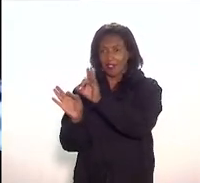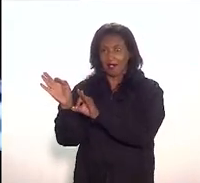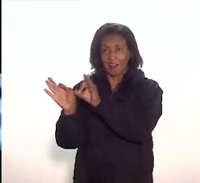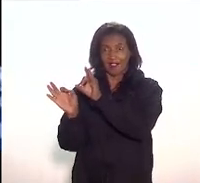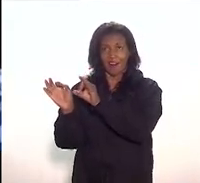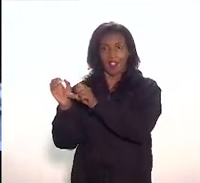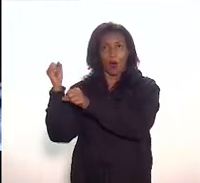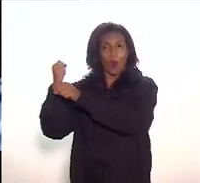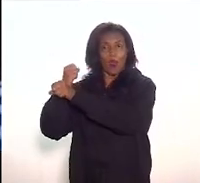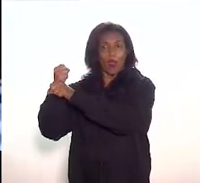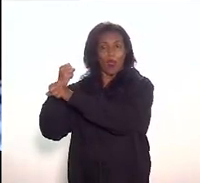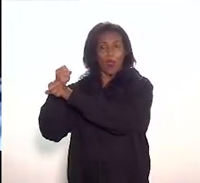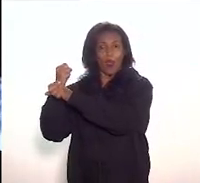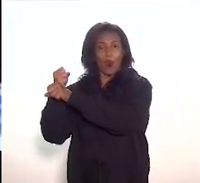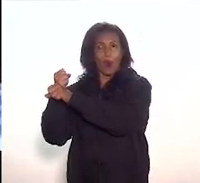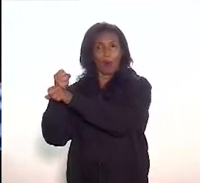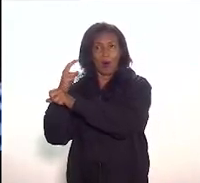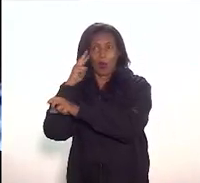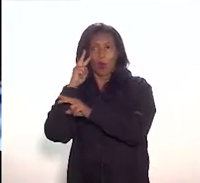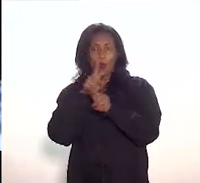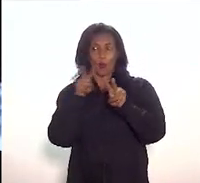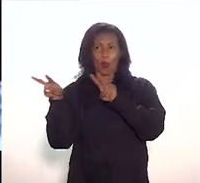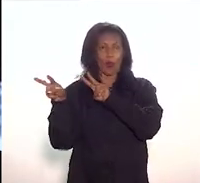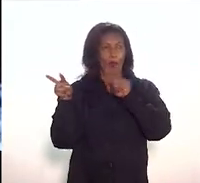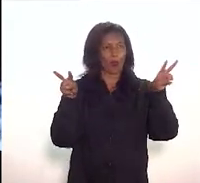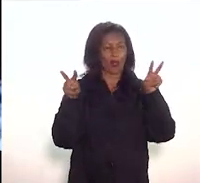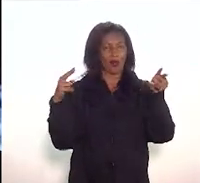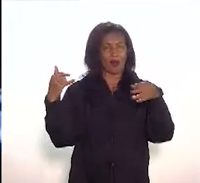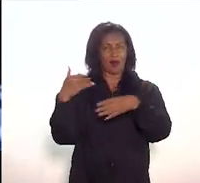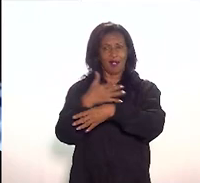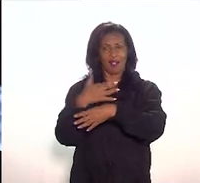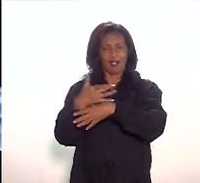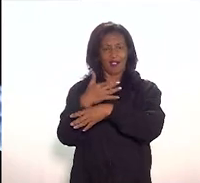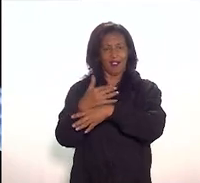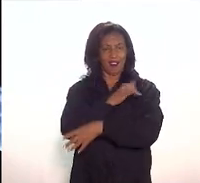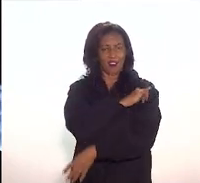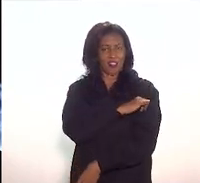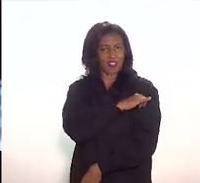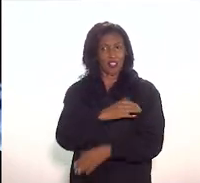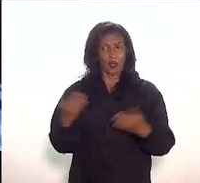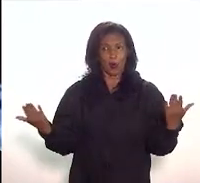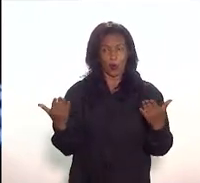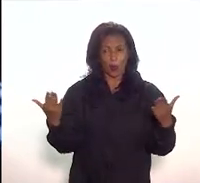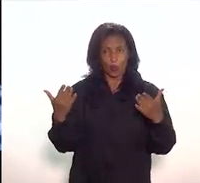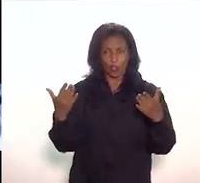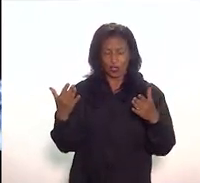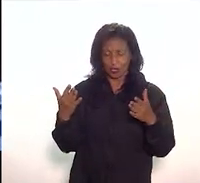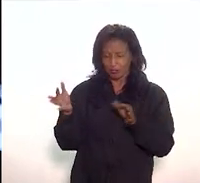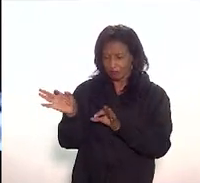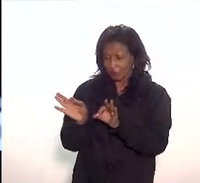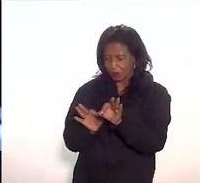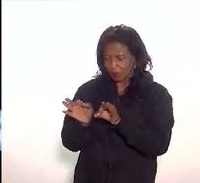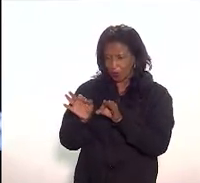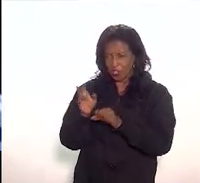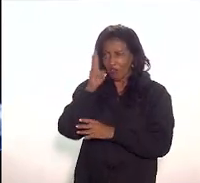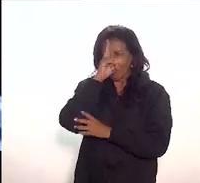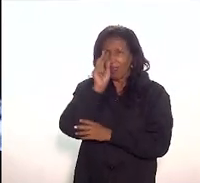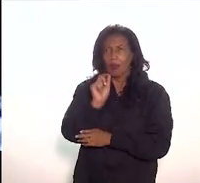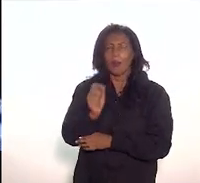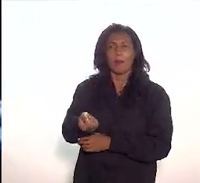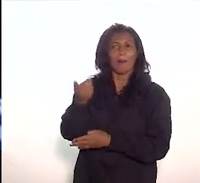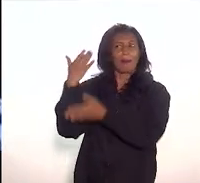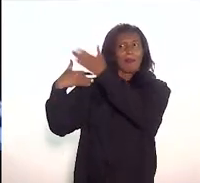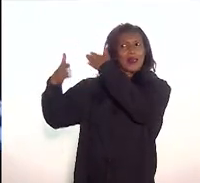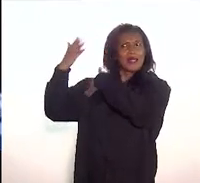cidade. o perfil da cidade, o olhar sobre a cidade do Rio de Janeiro. Então, hoje, o projeto reflete também um passado que é muito presente